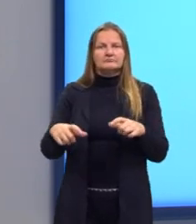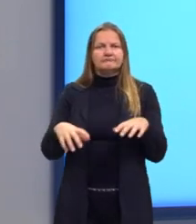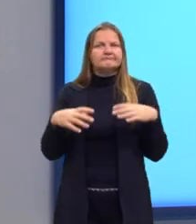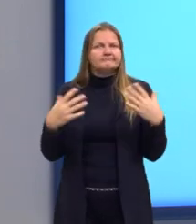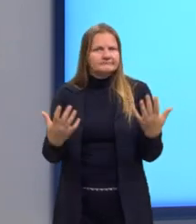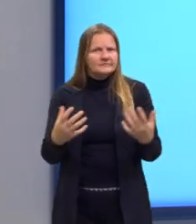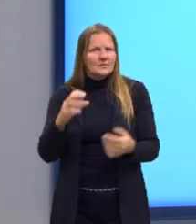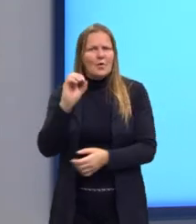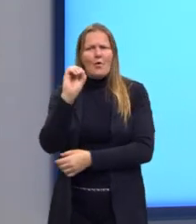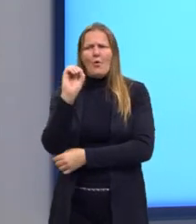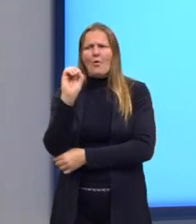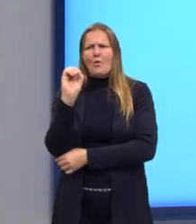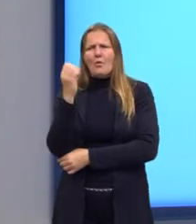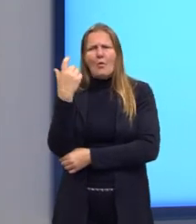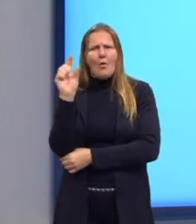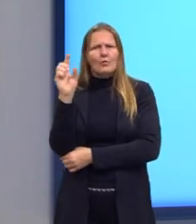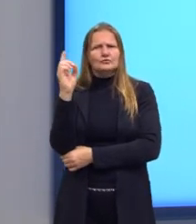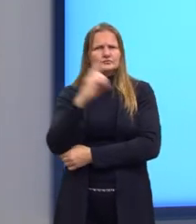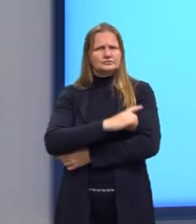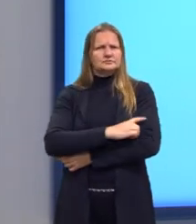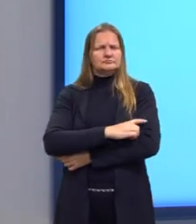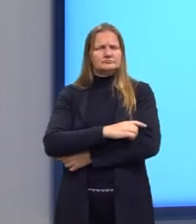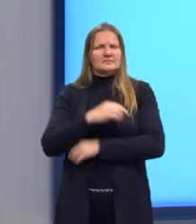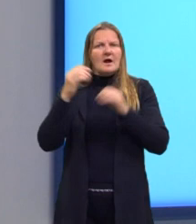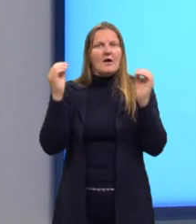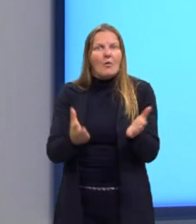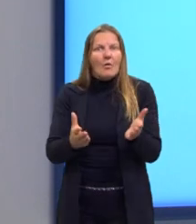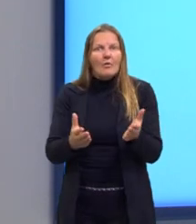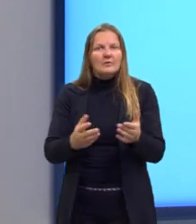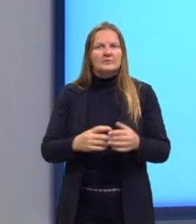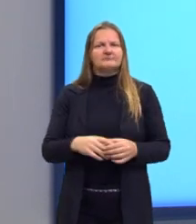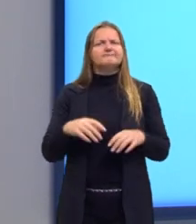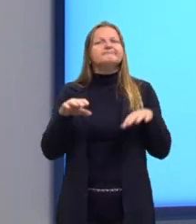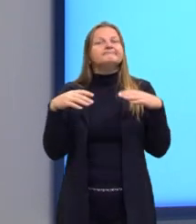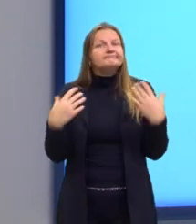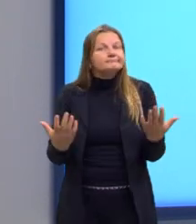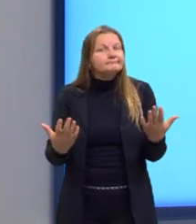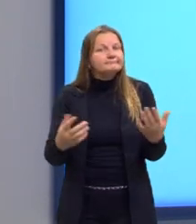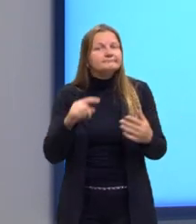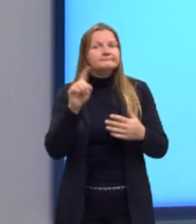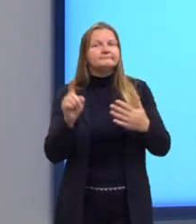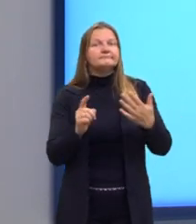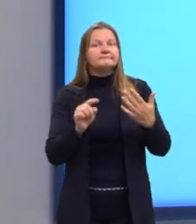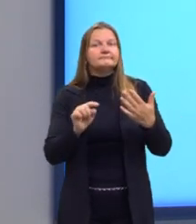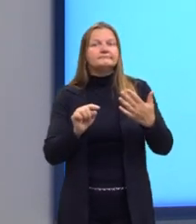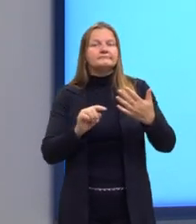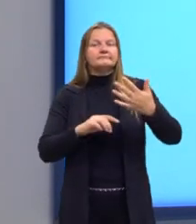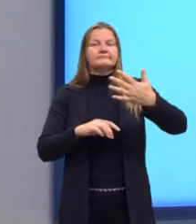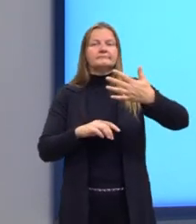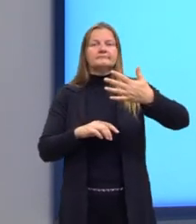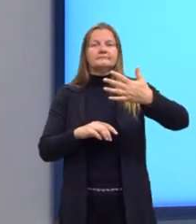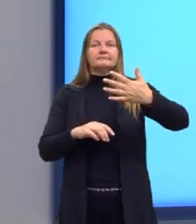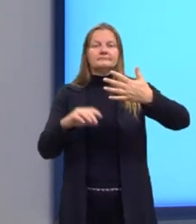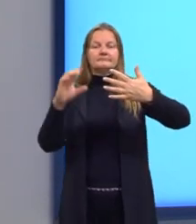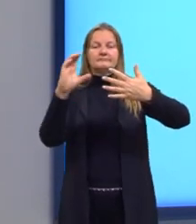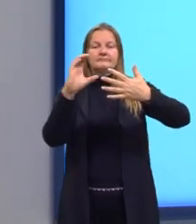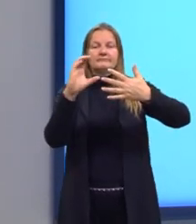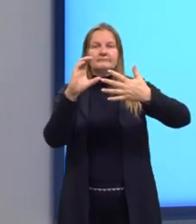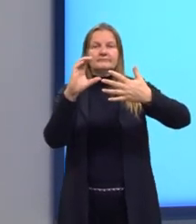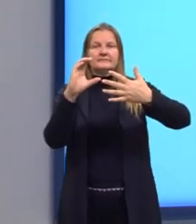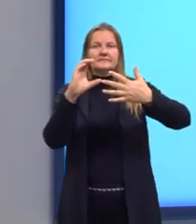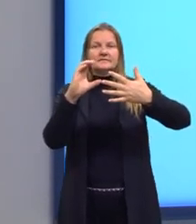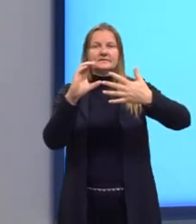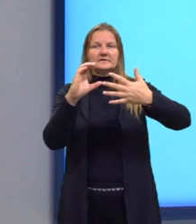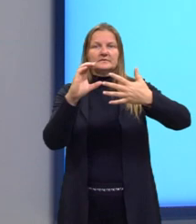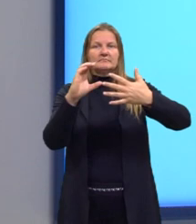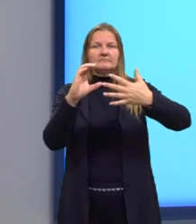são expressões que dão ideia de território? Aqui a nossa resposta correta é a letra C. Os períodos